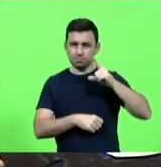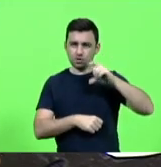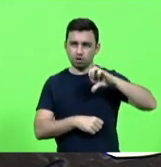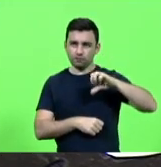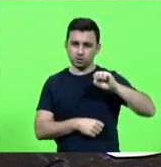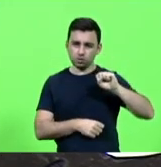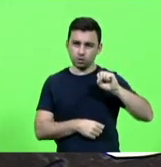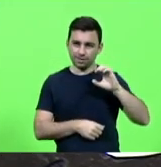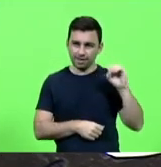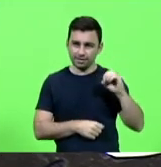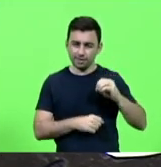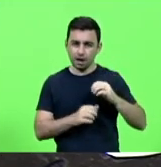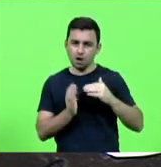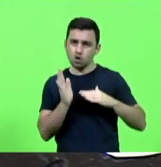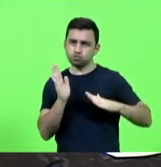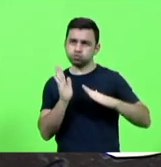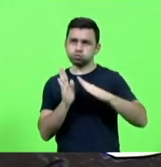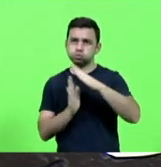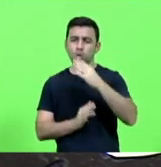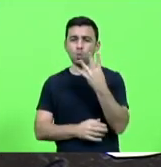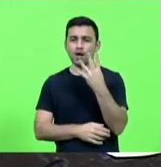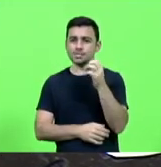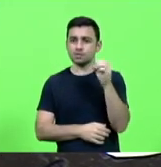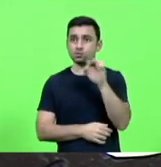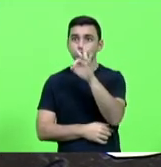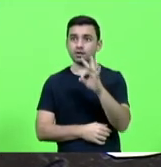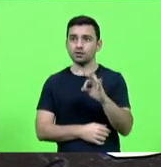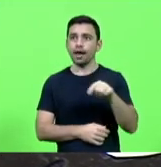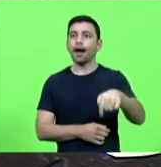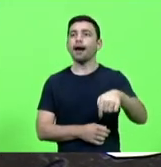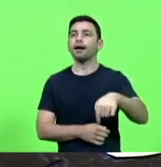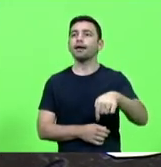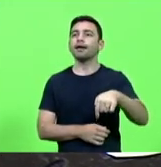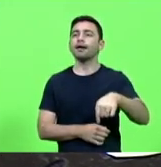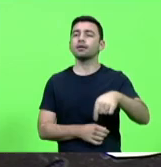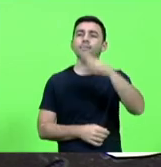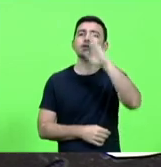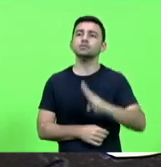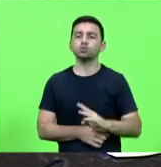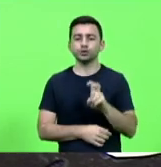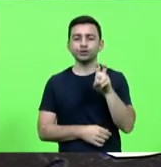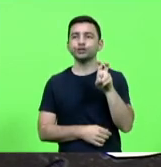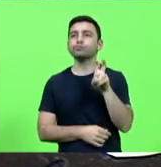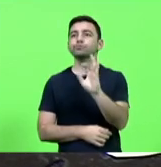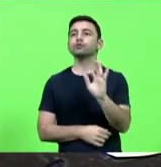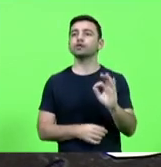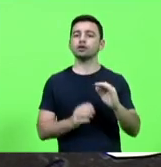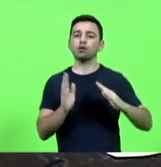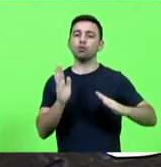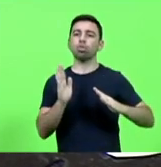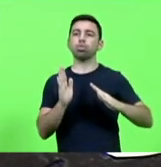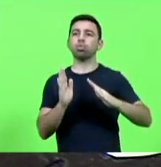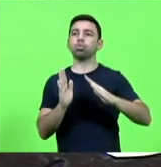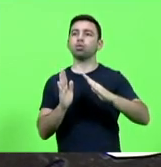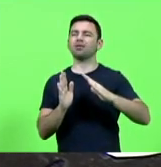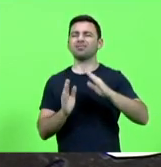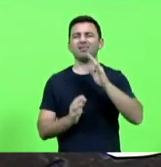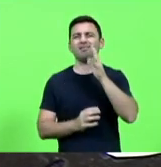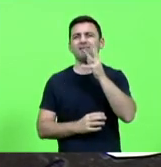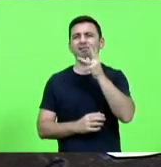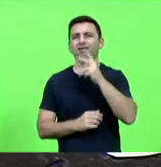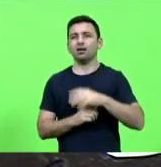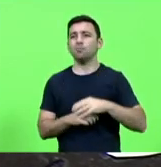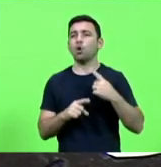400% nós crescemos míseros 5% por quê? porque nós permitimos que esse